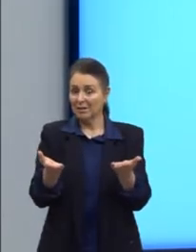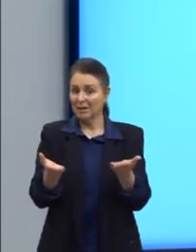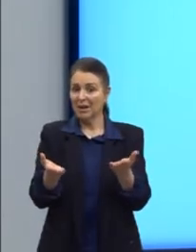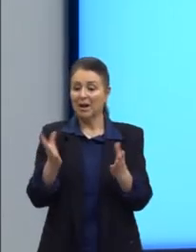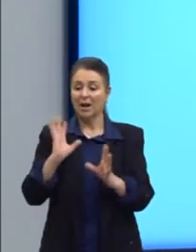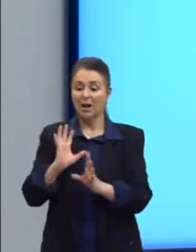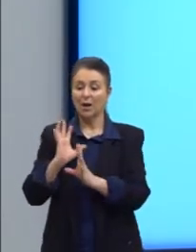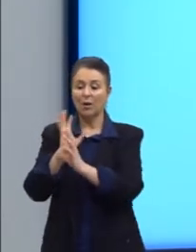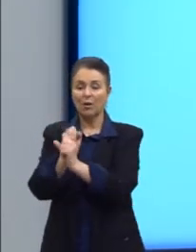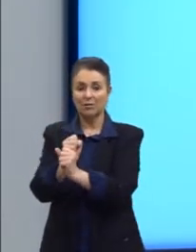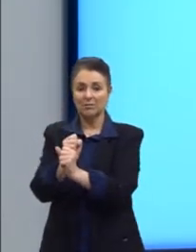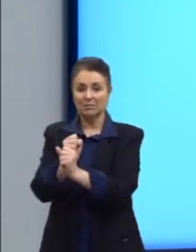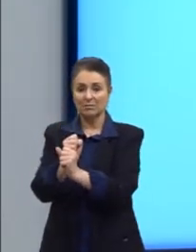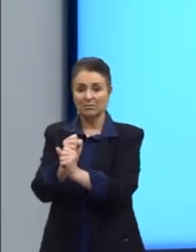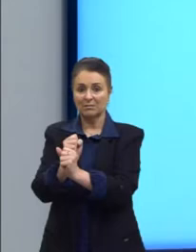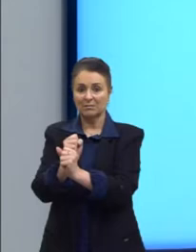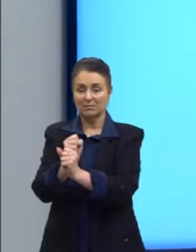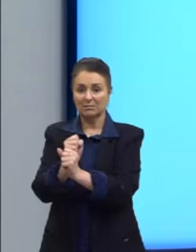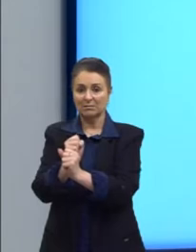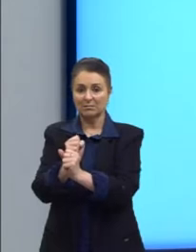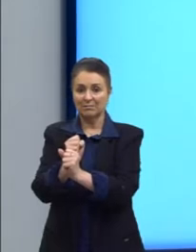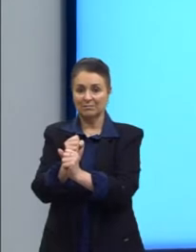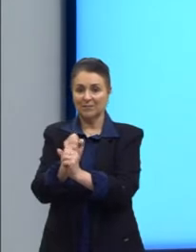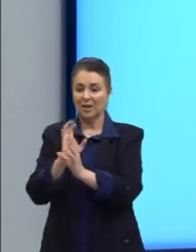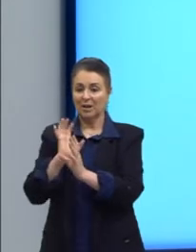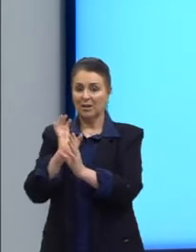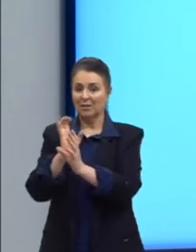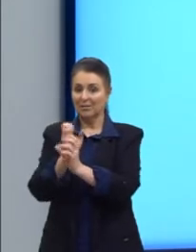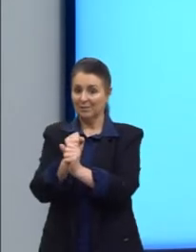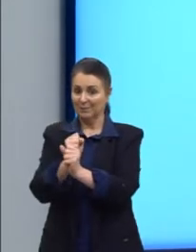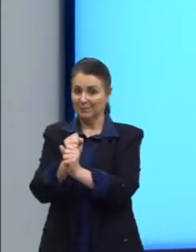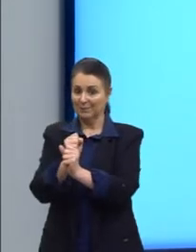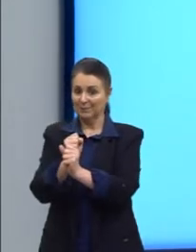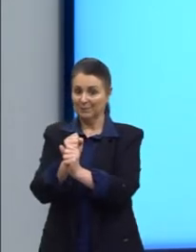conclusão, a tão esperada conclusão.